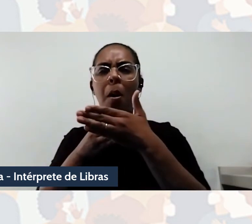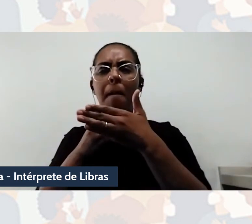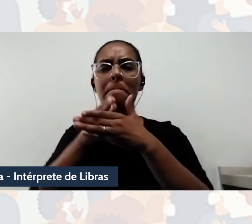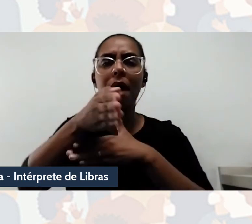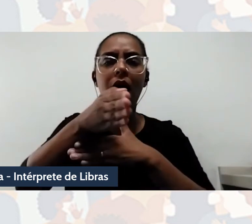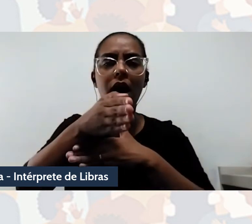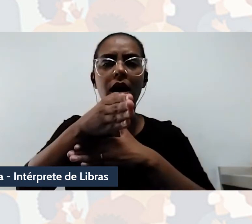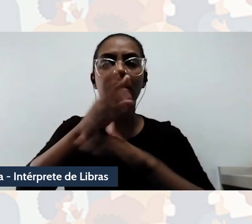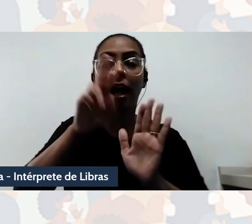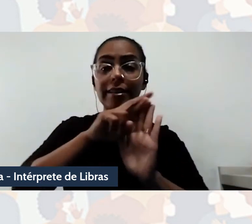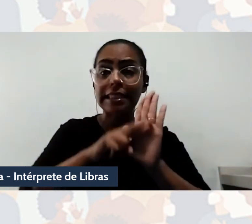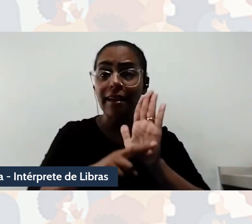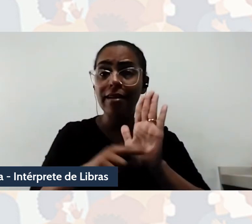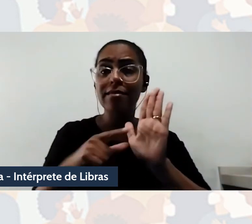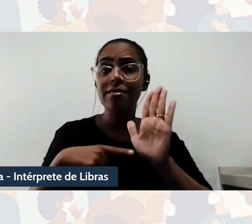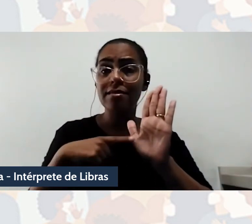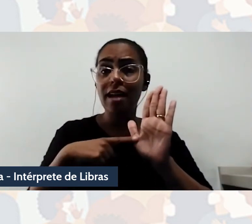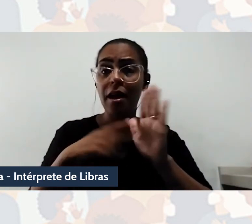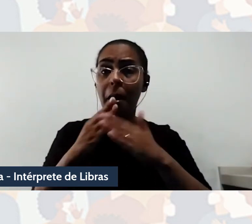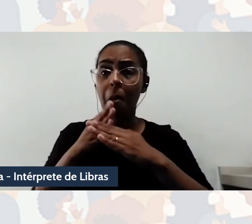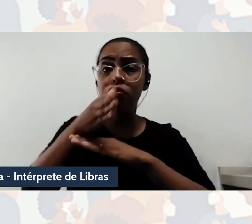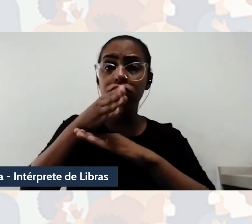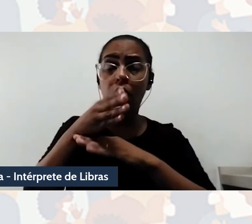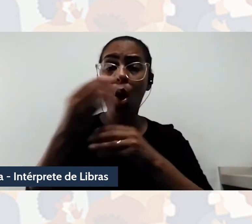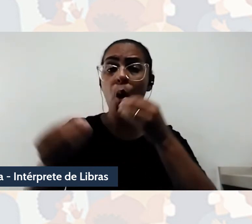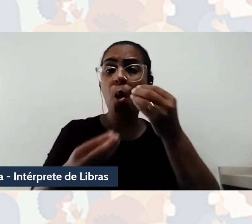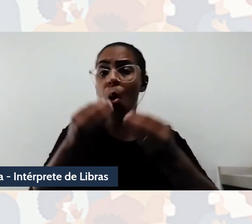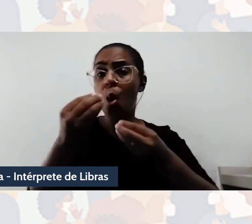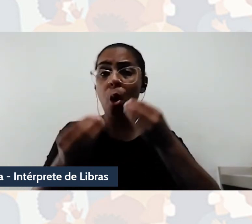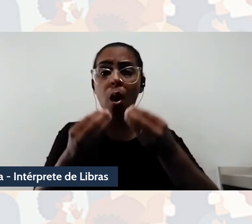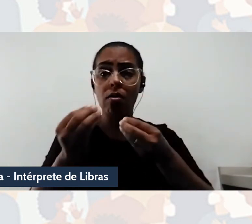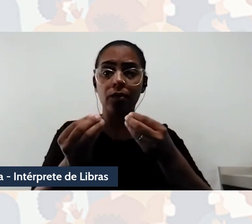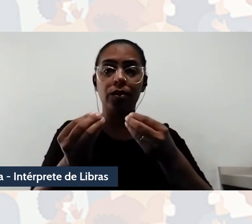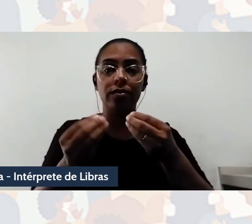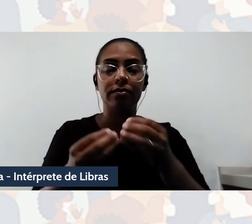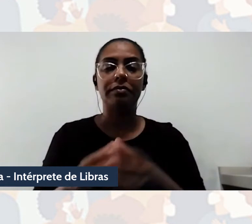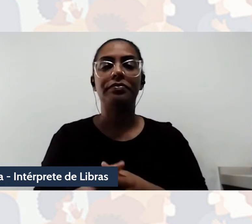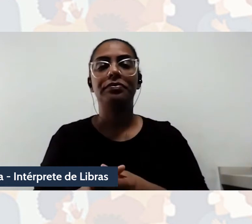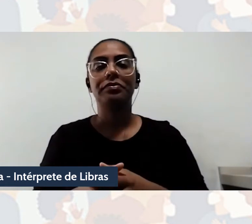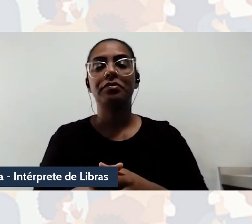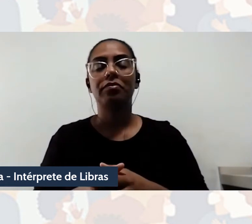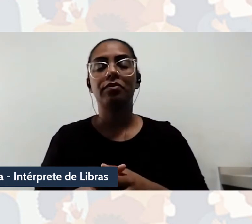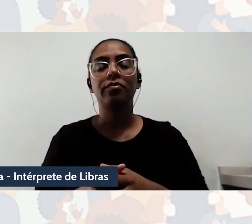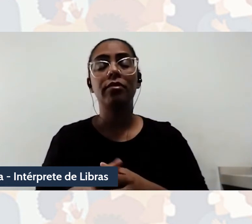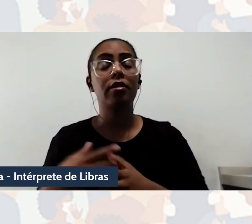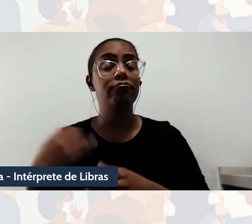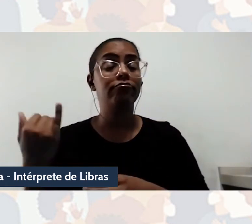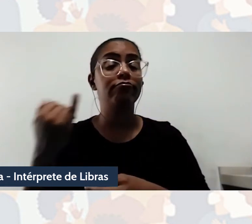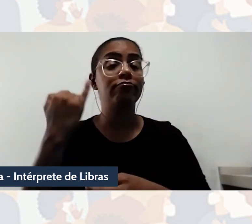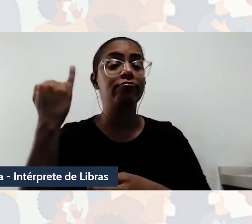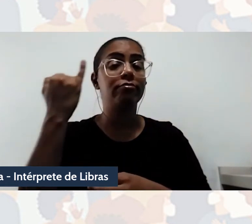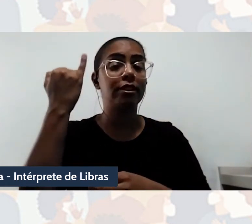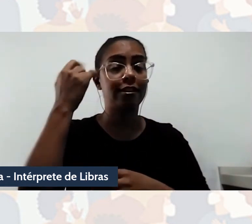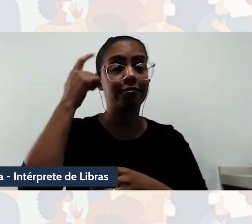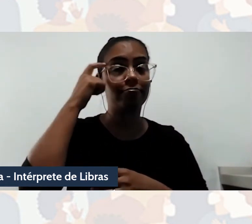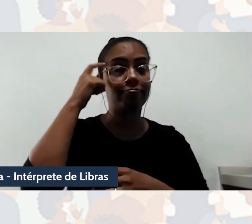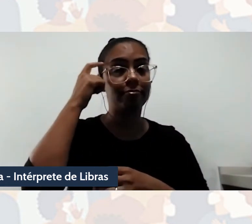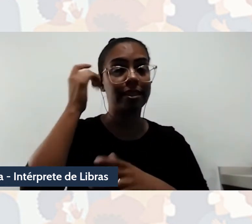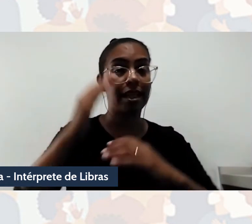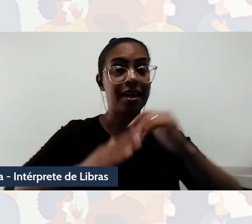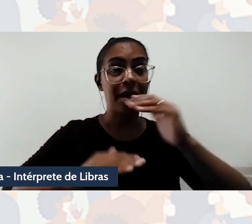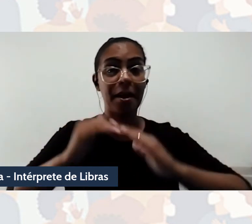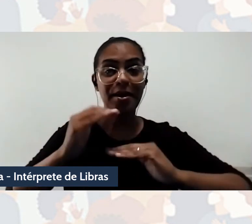essencialismos que sempre retornam, esse movimento, parece que sempre retornam, que se fazem presentes, abrindo-nos para